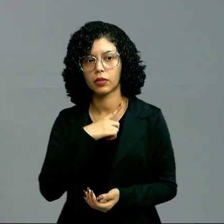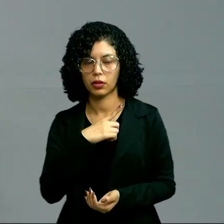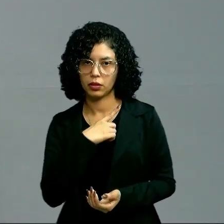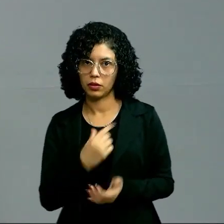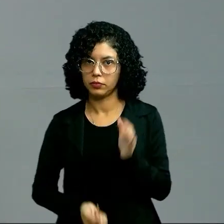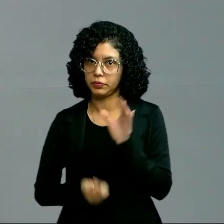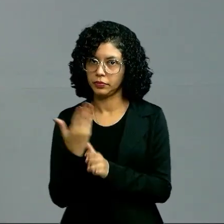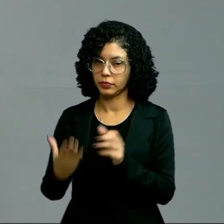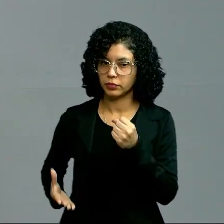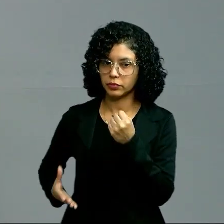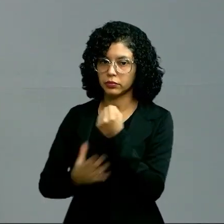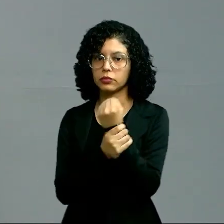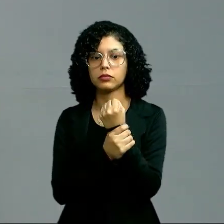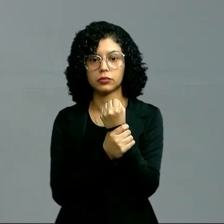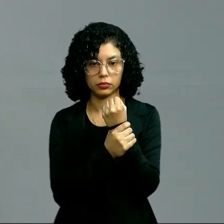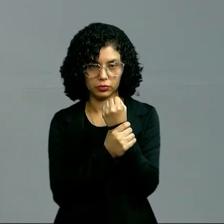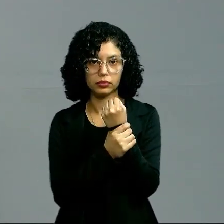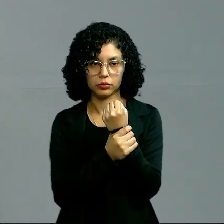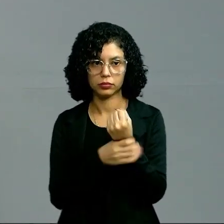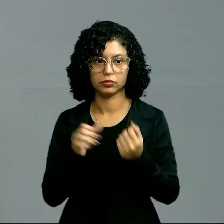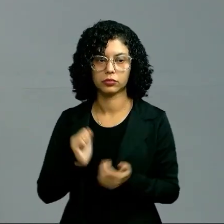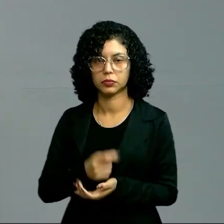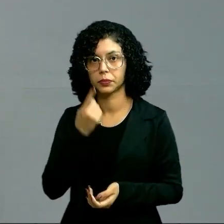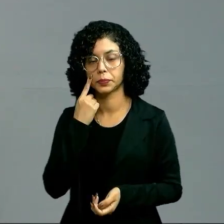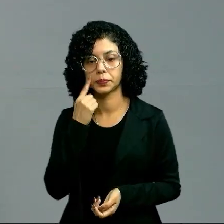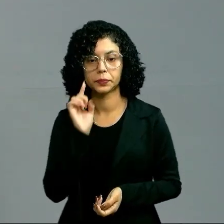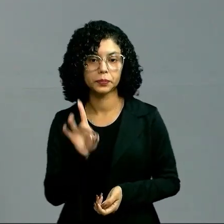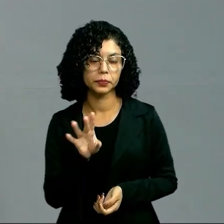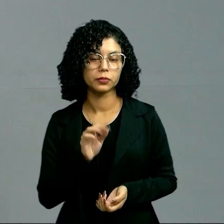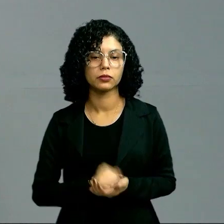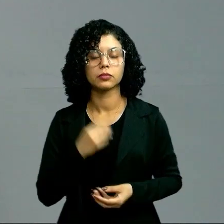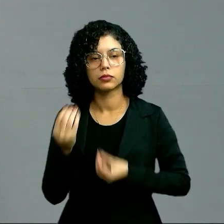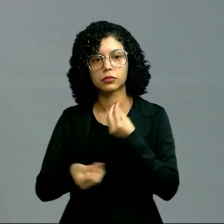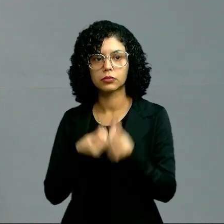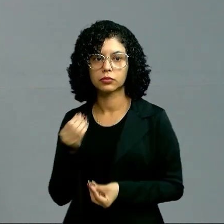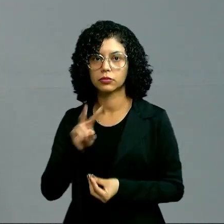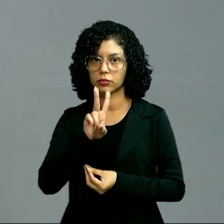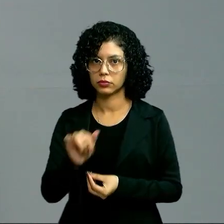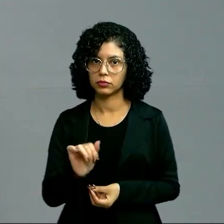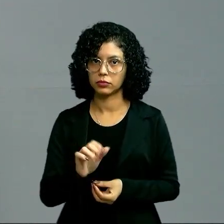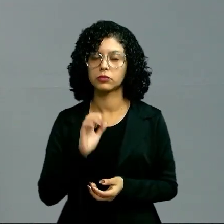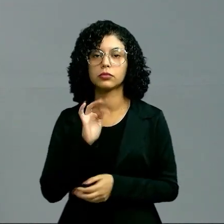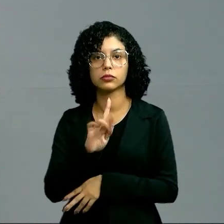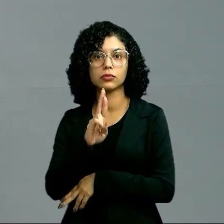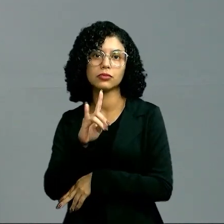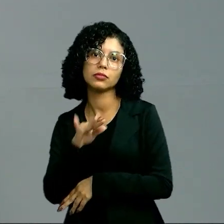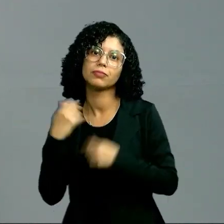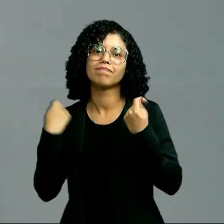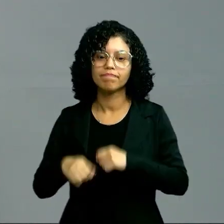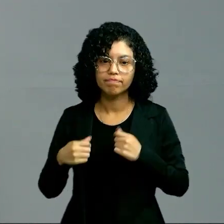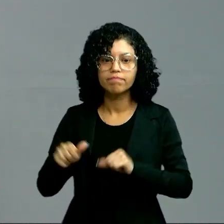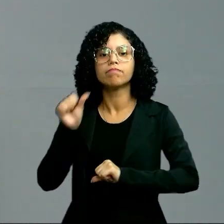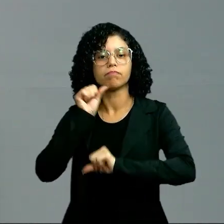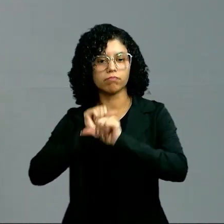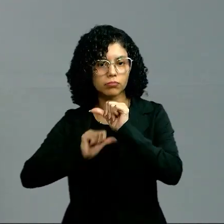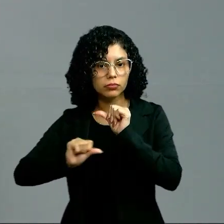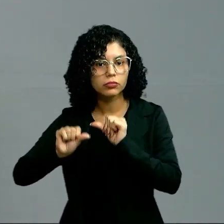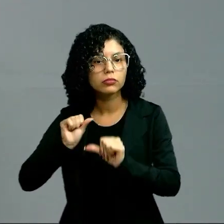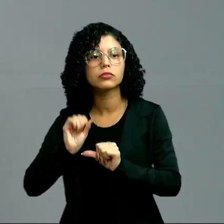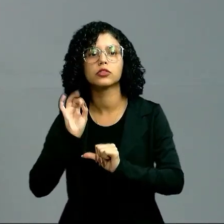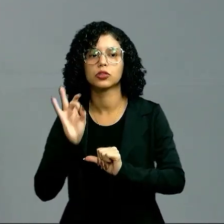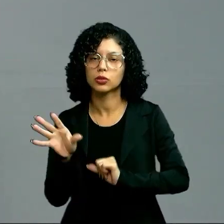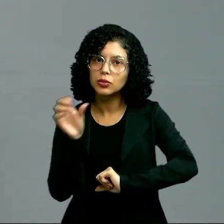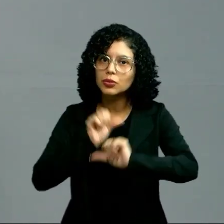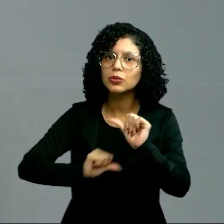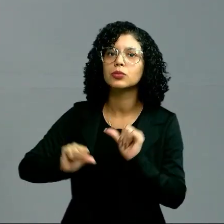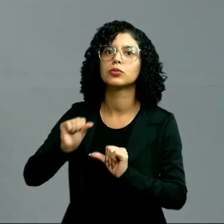de proteção para eles. E olha só, conforme ele vai ficando rígido, ele tem que mudar. Só que